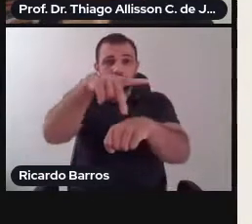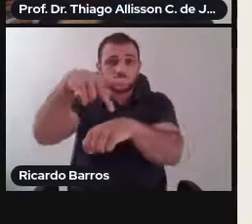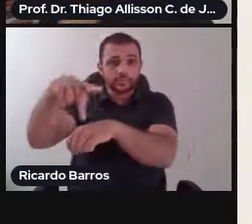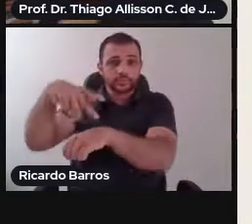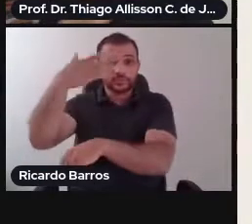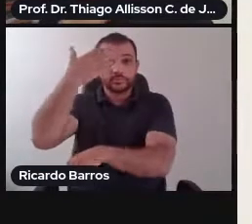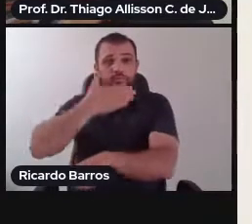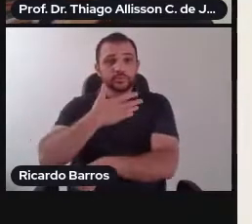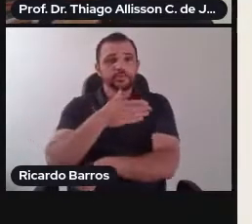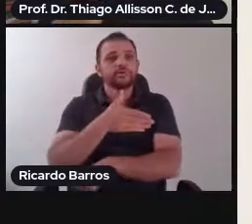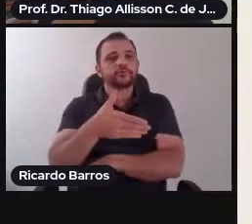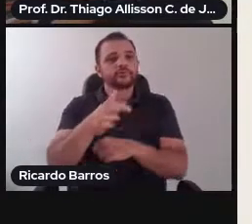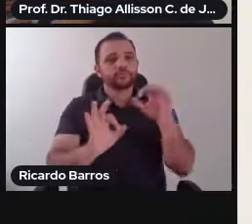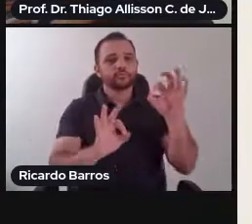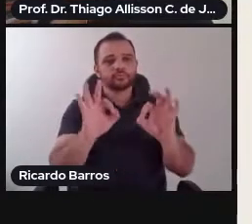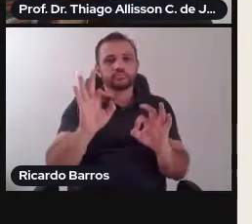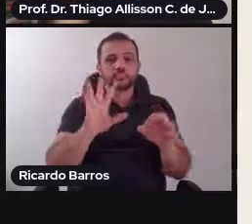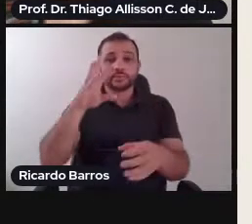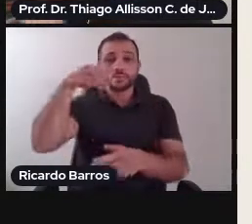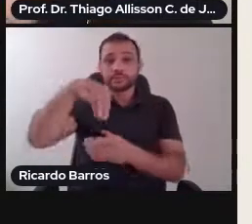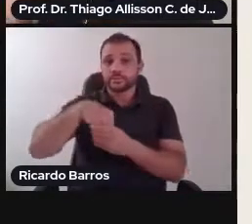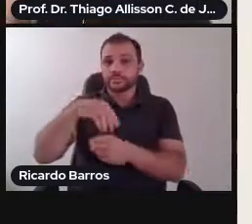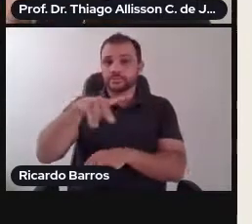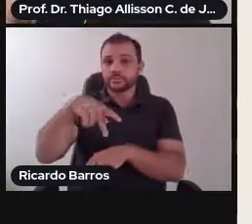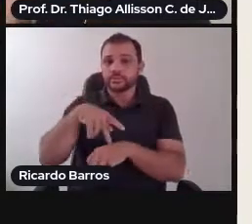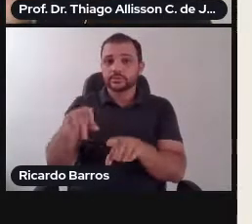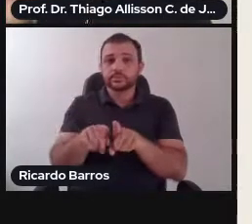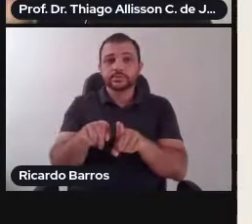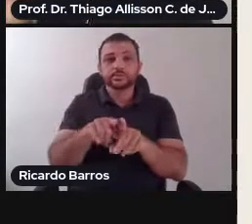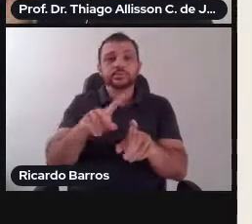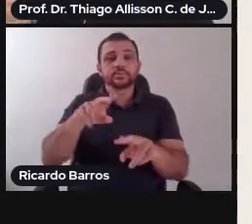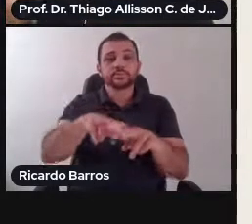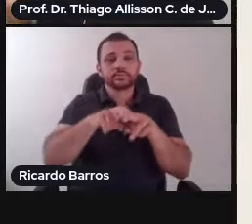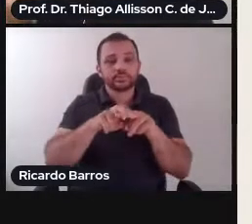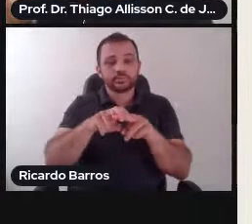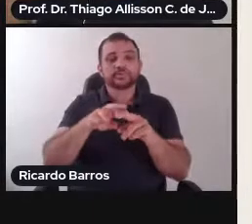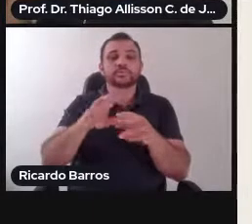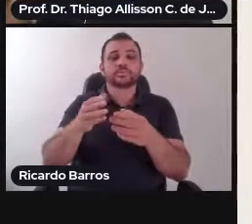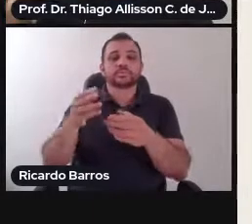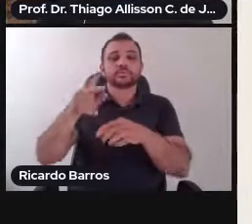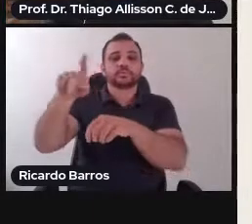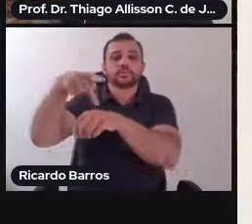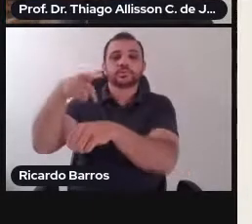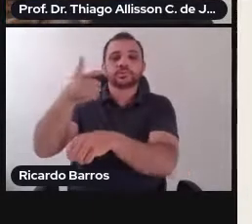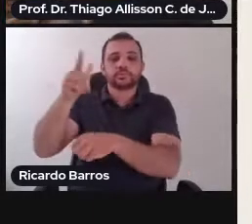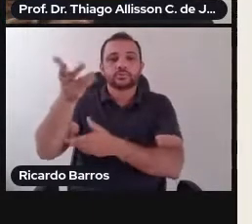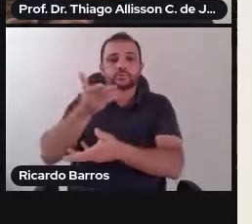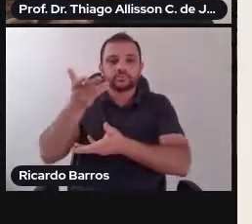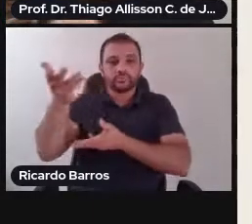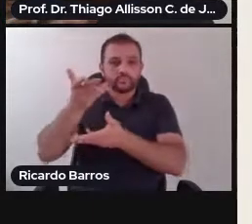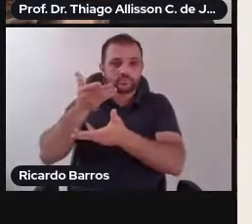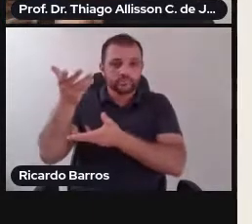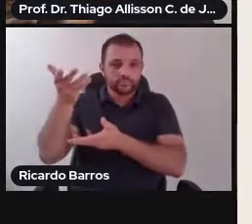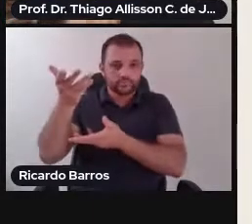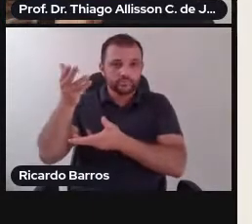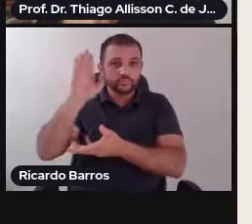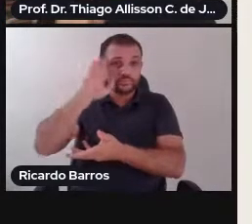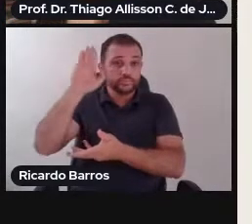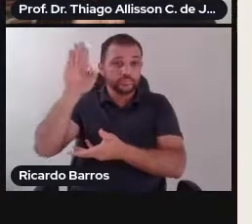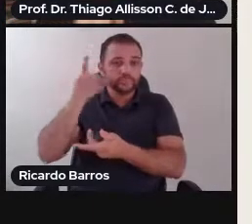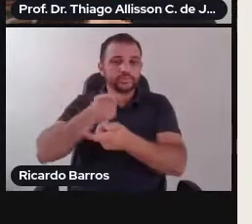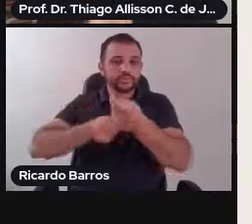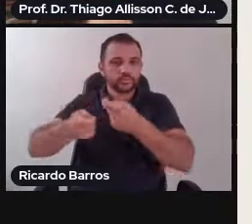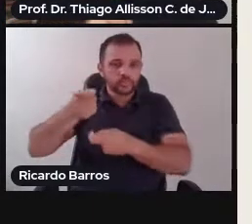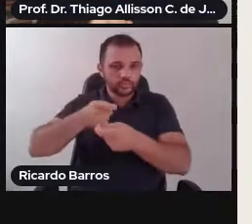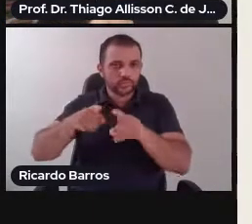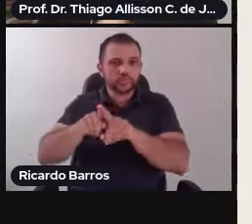tanto no âmbito interno como mediante cooperação internacional, especialmente econômica e técnica, a fim de conseguir